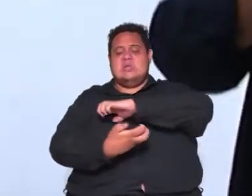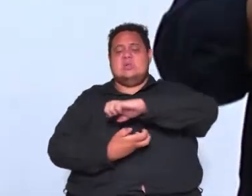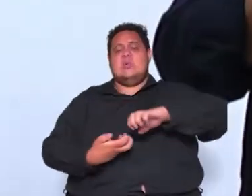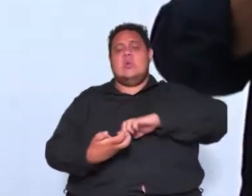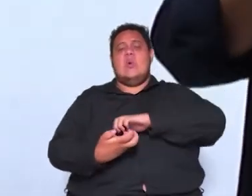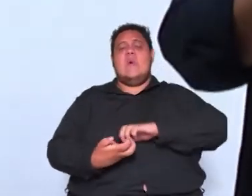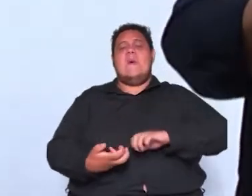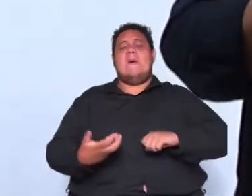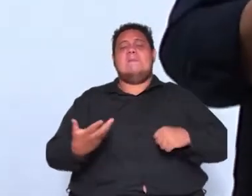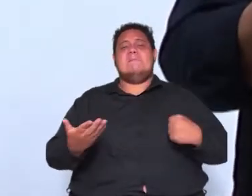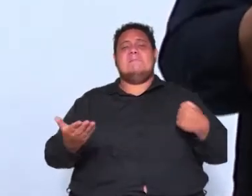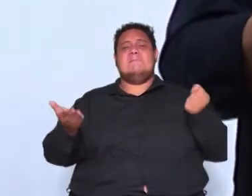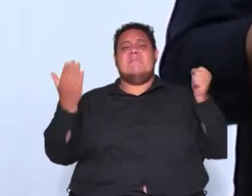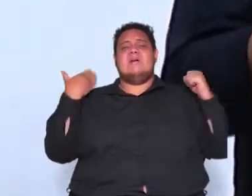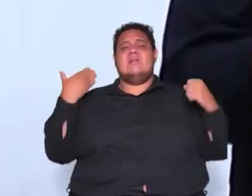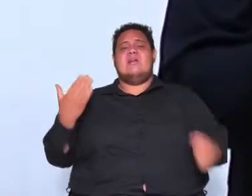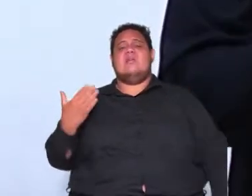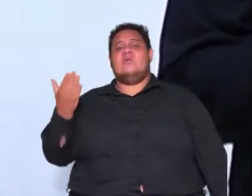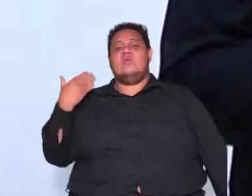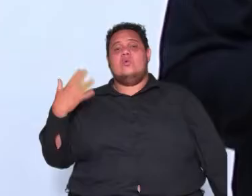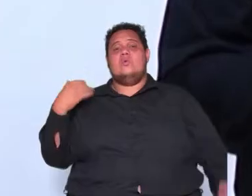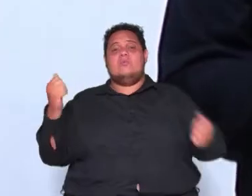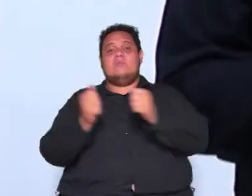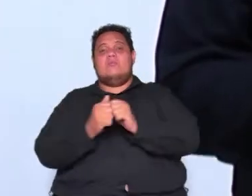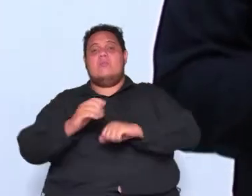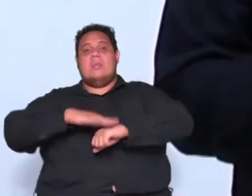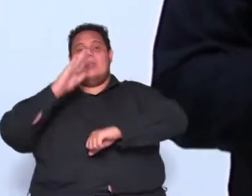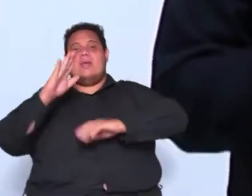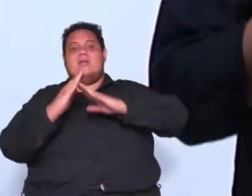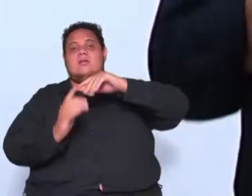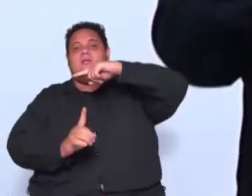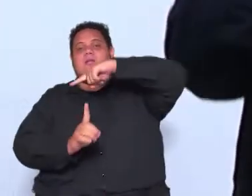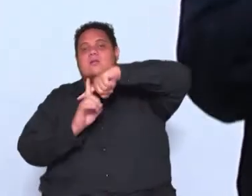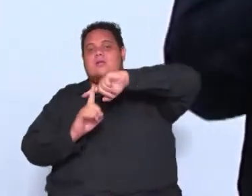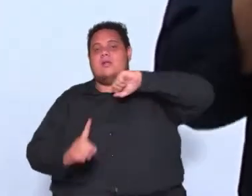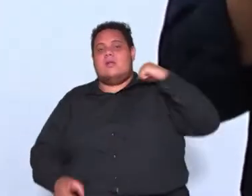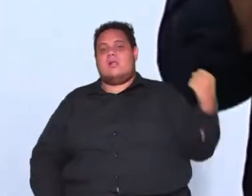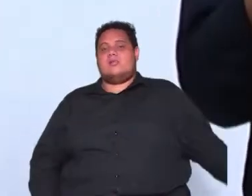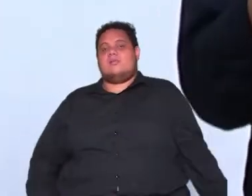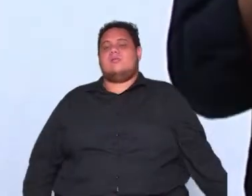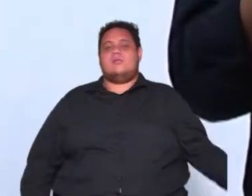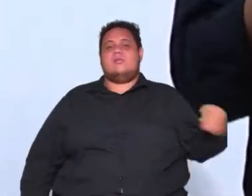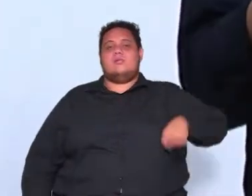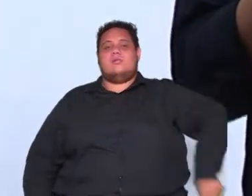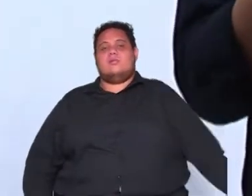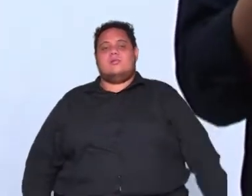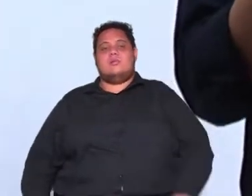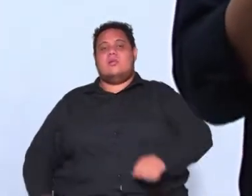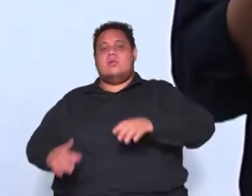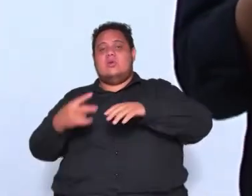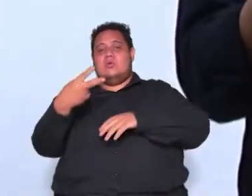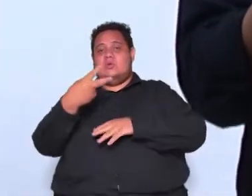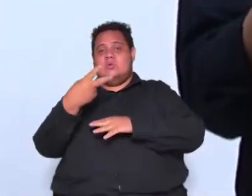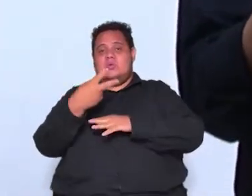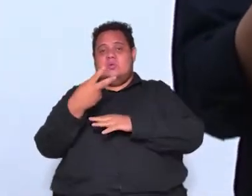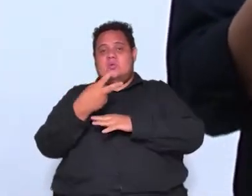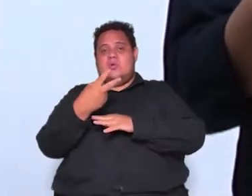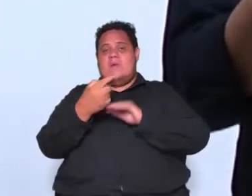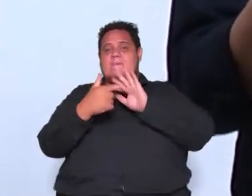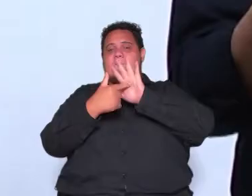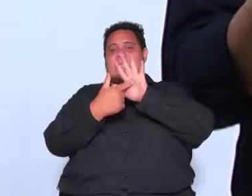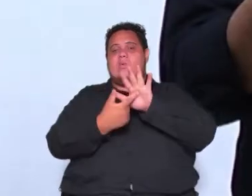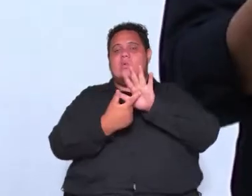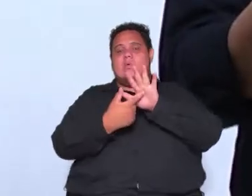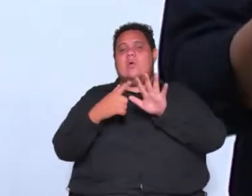junto é o absolutismo mais a igreja né esses dois esses dois segmentos